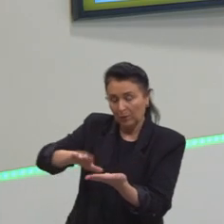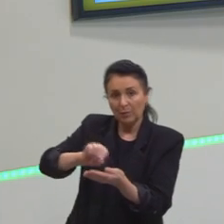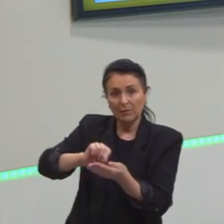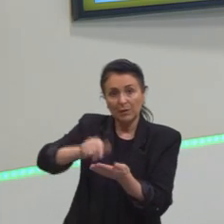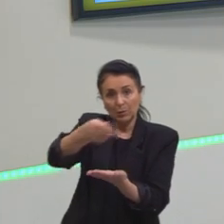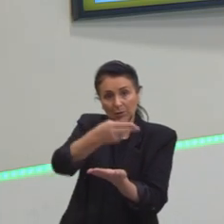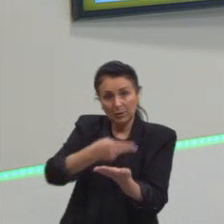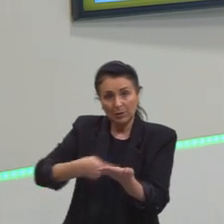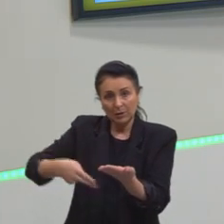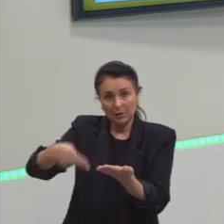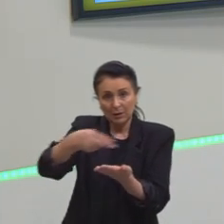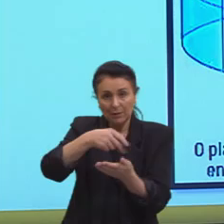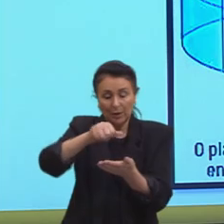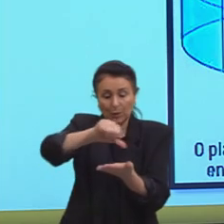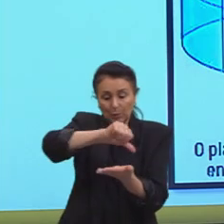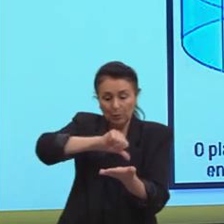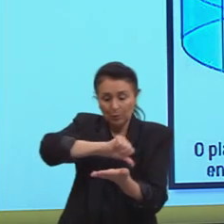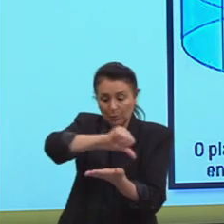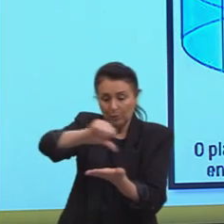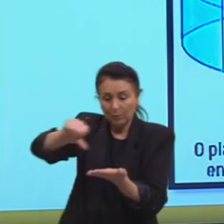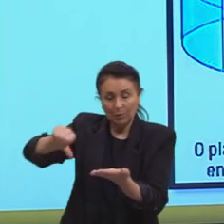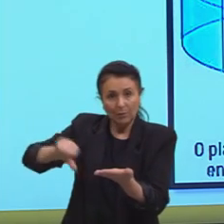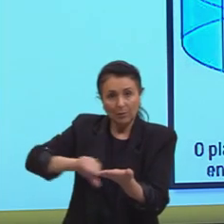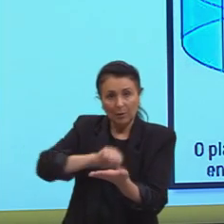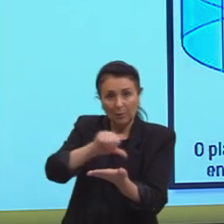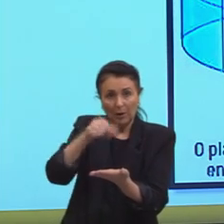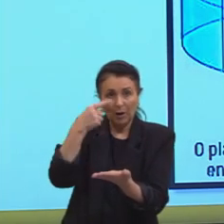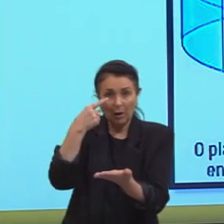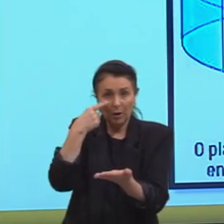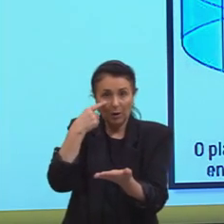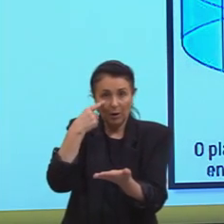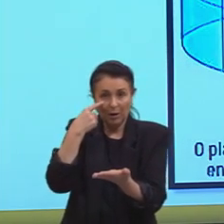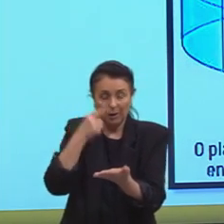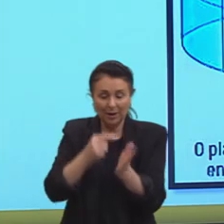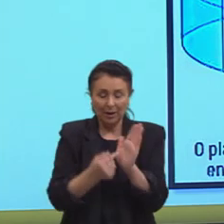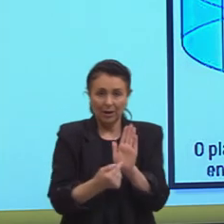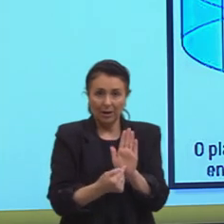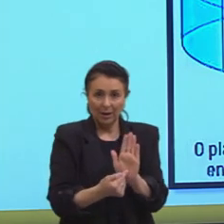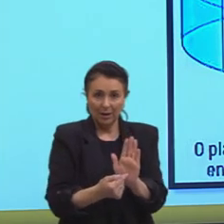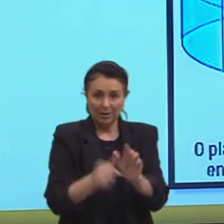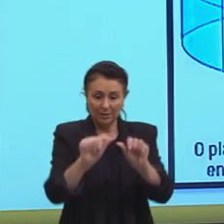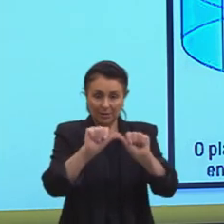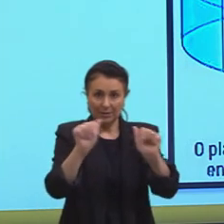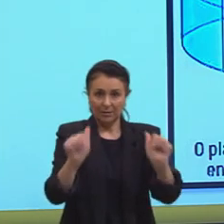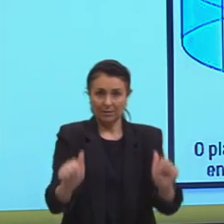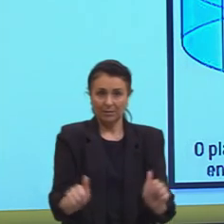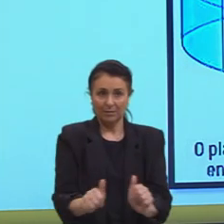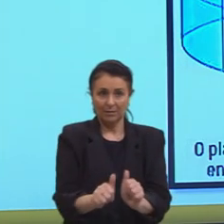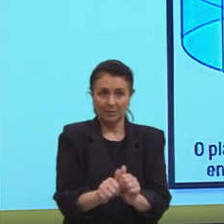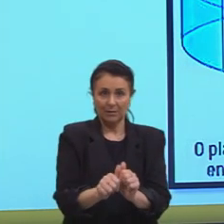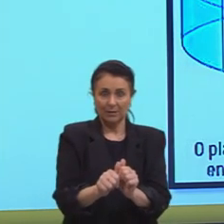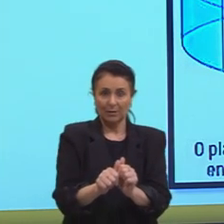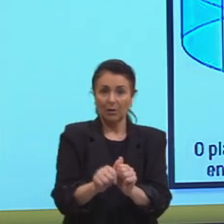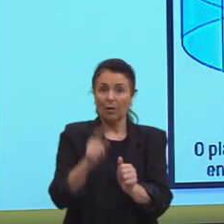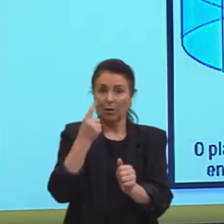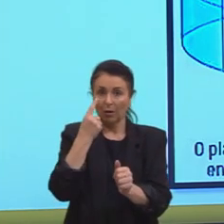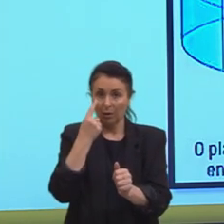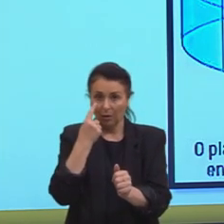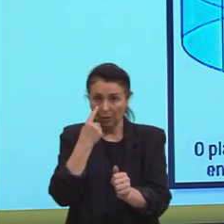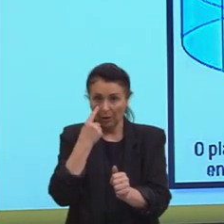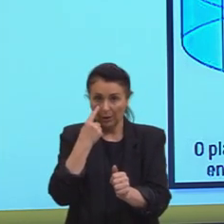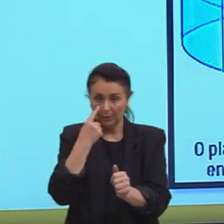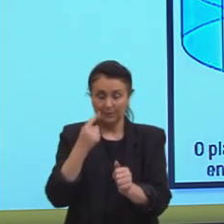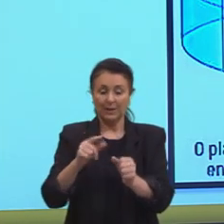aqui na figura abaixo, vamos dar uma olhada na figura abaixo aqui. Nós temos, aqui, então, essa projeção cilíndrica, certo?